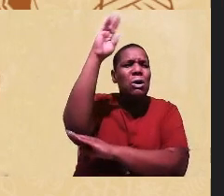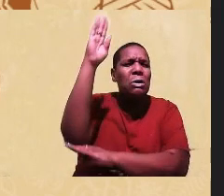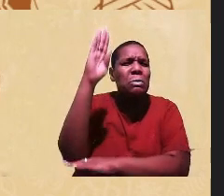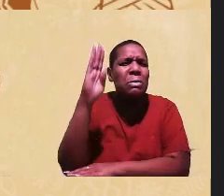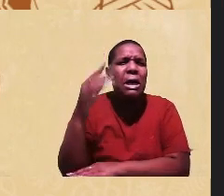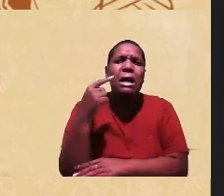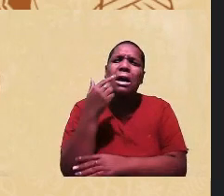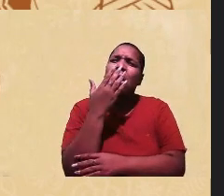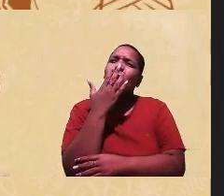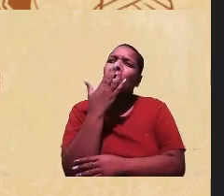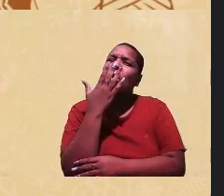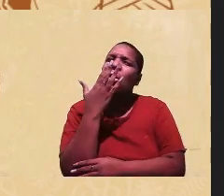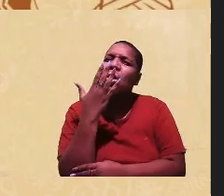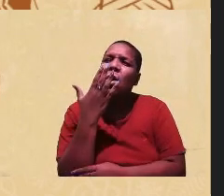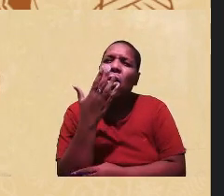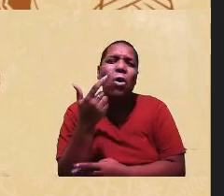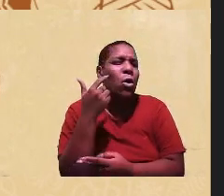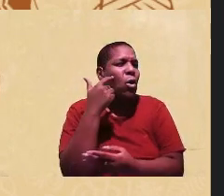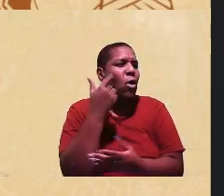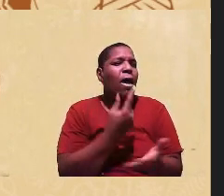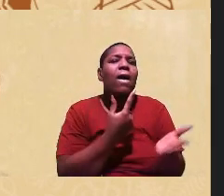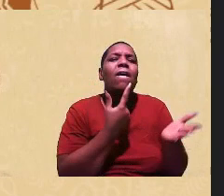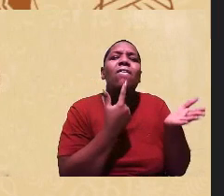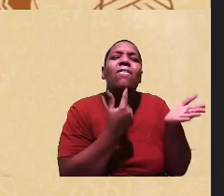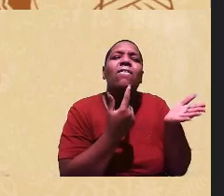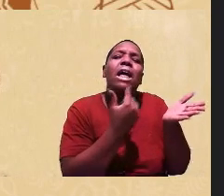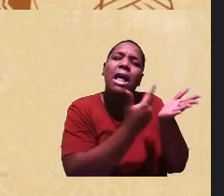cor onde é vermelha